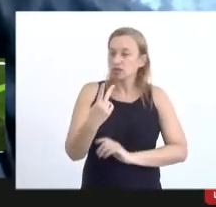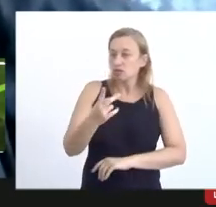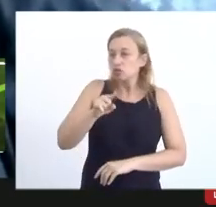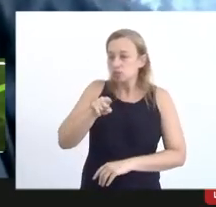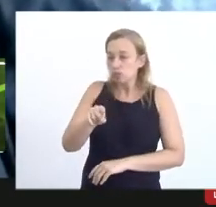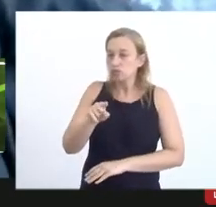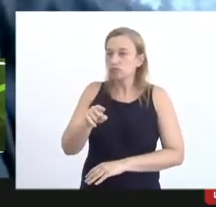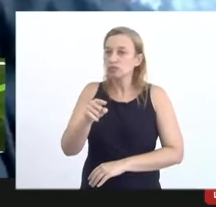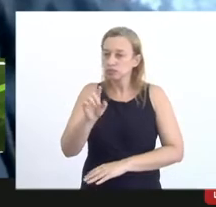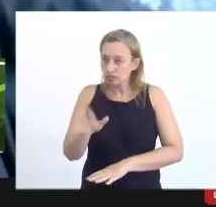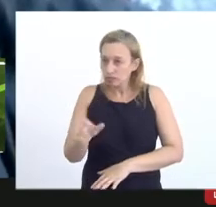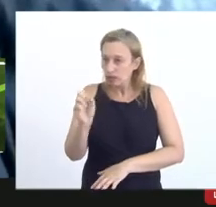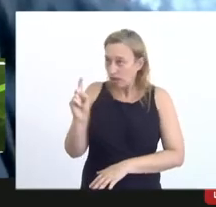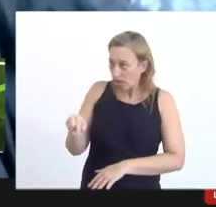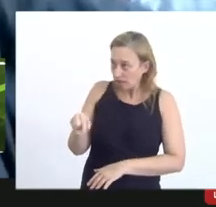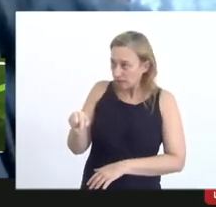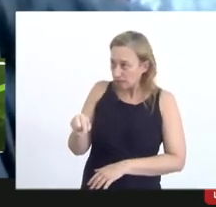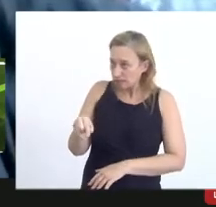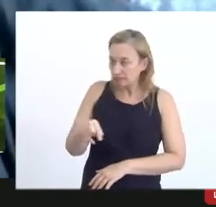e tal é isso